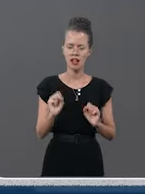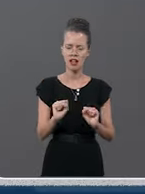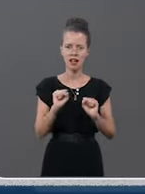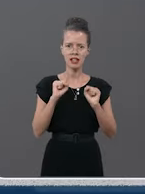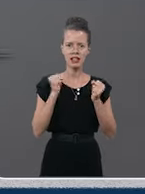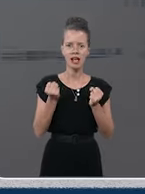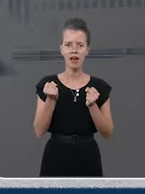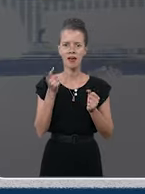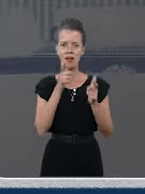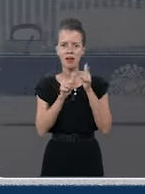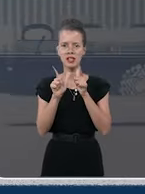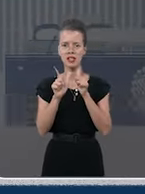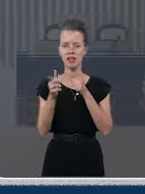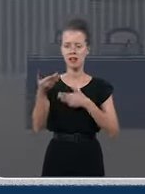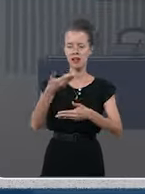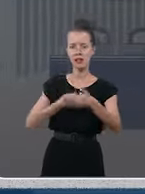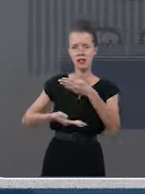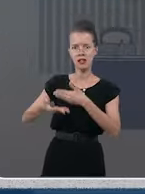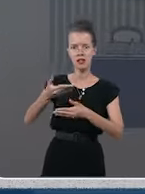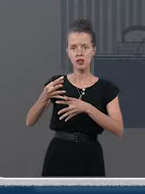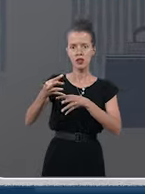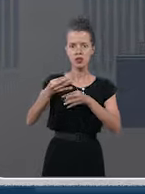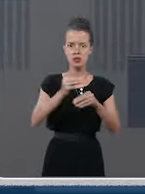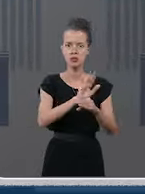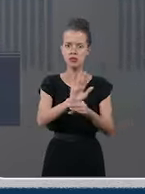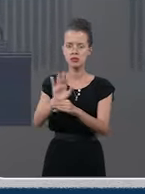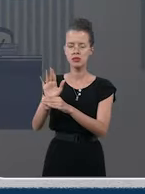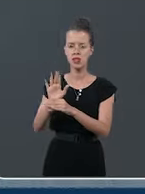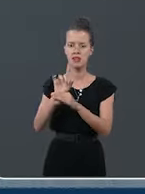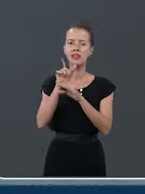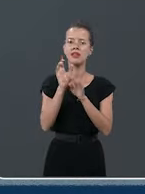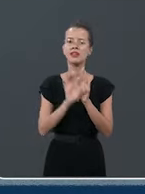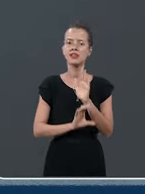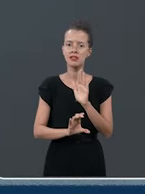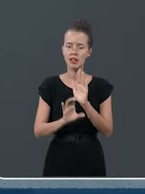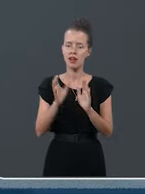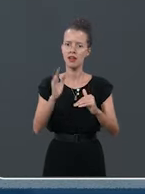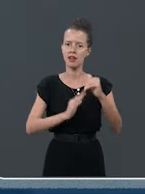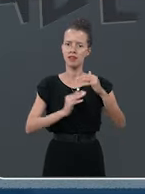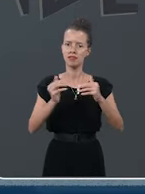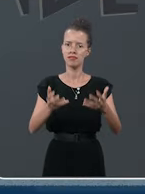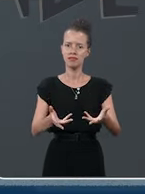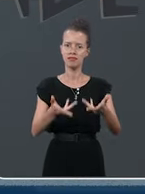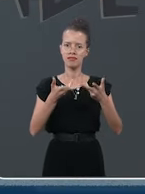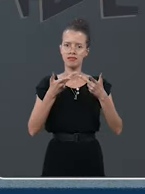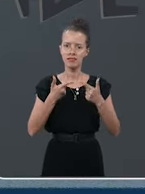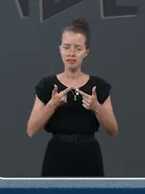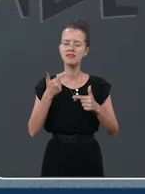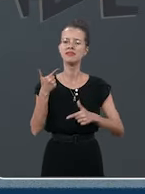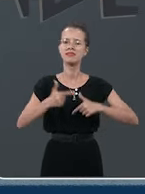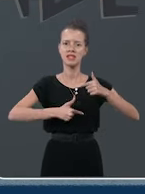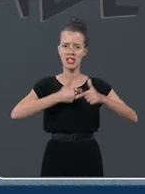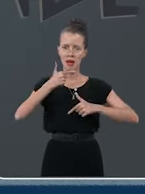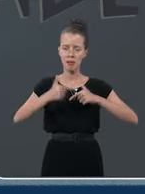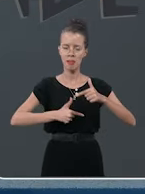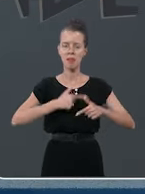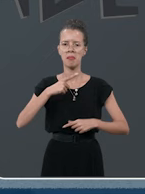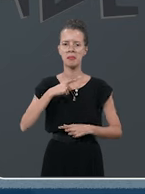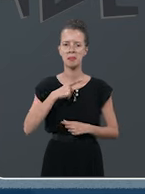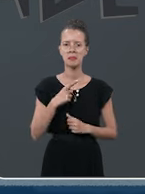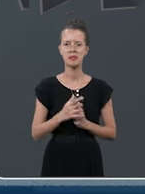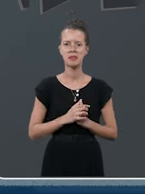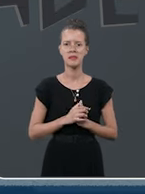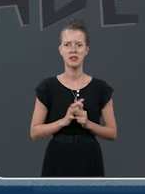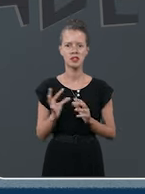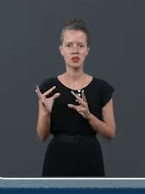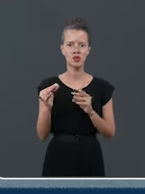Tendo como busca incessante o bem comum em cada ação, surge o certificado de qualidade em atividades